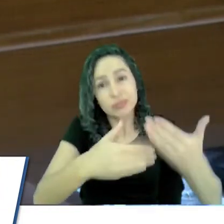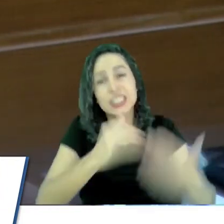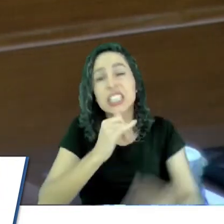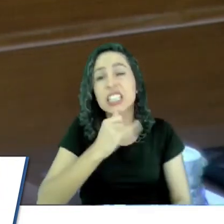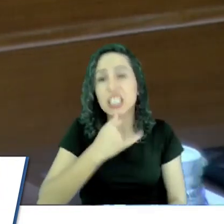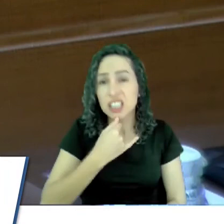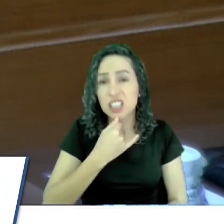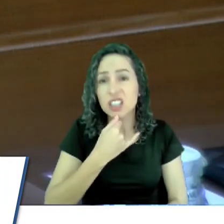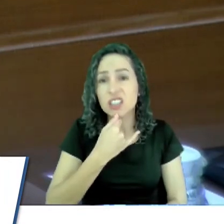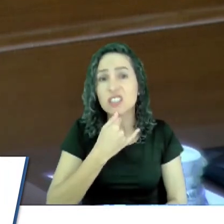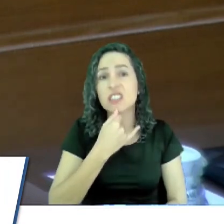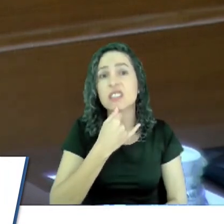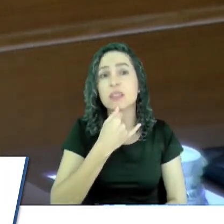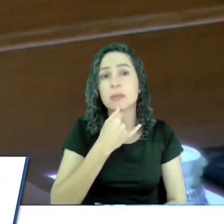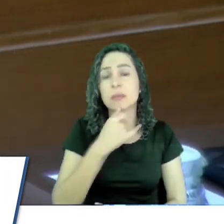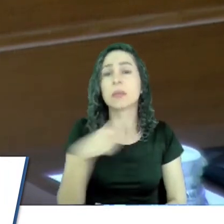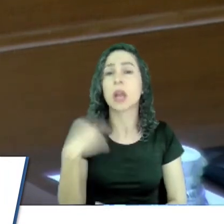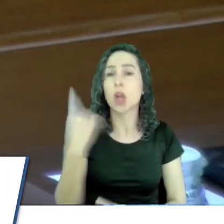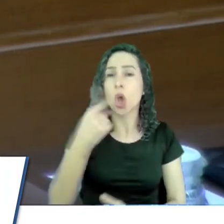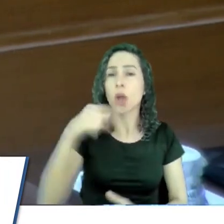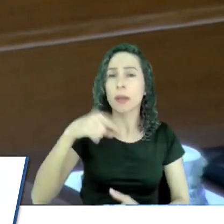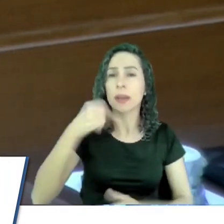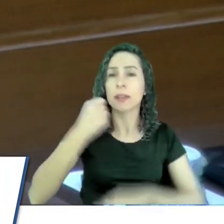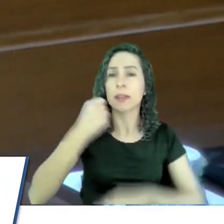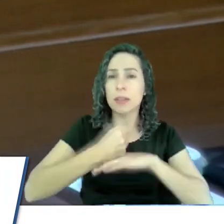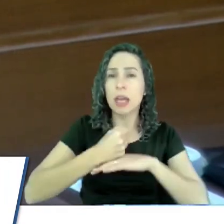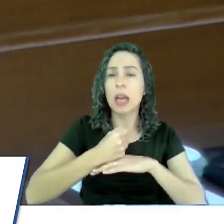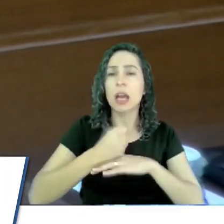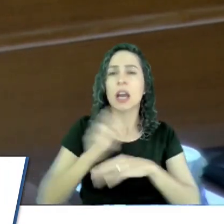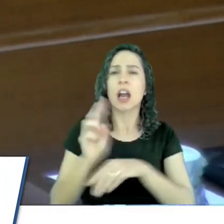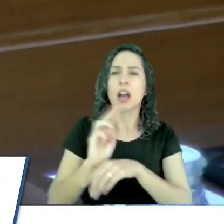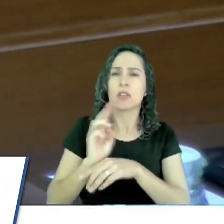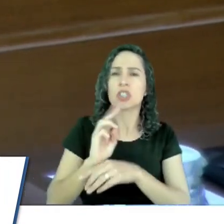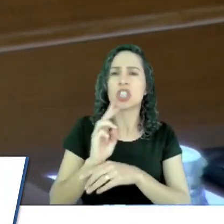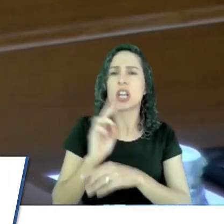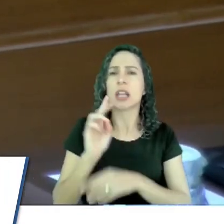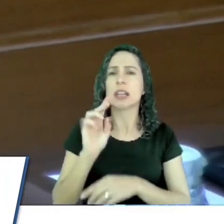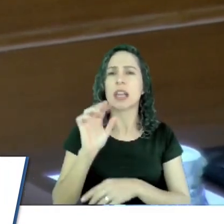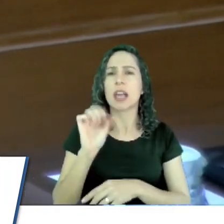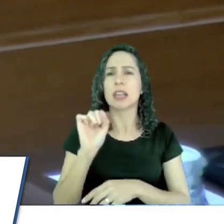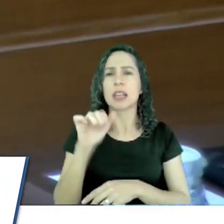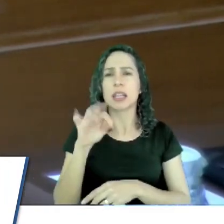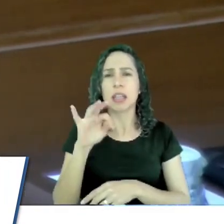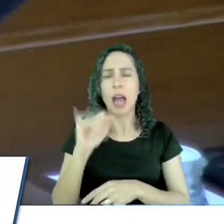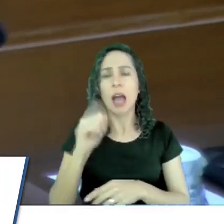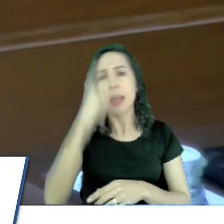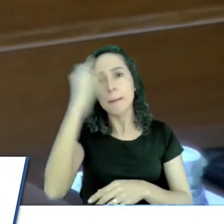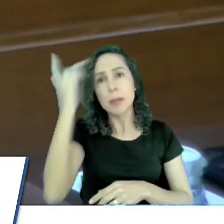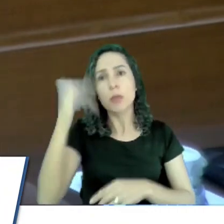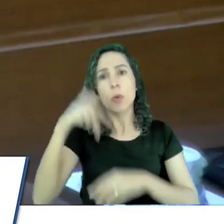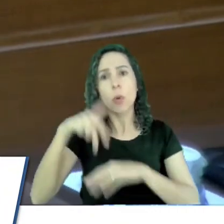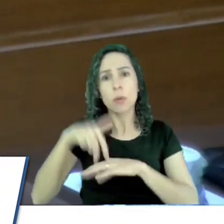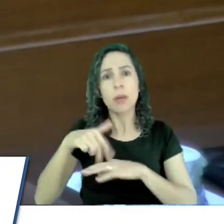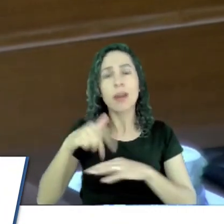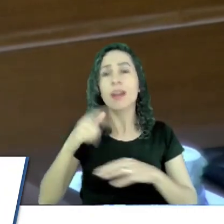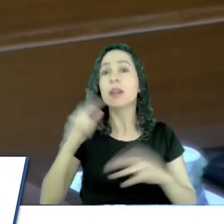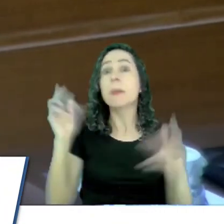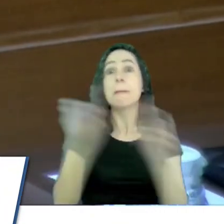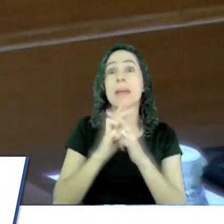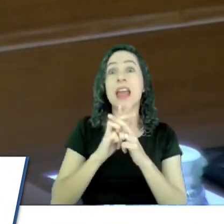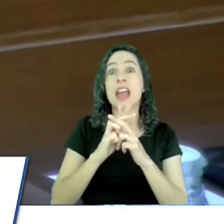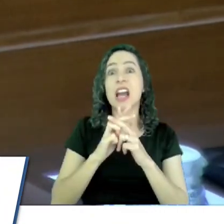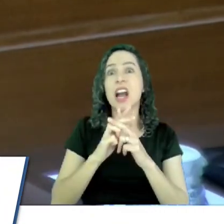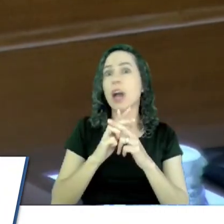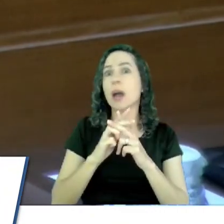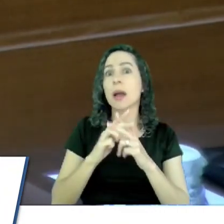a nossa cidade, para a vigilância sanitária, para o próprio ambulante, todos perderam. Numa briga, ninguém ganha. Todos perdem. E